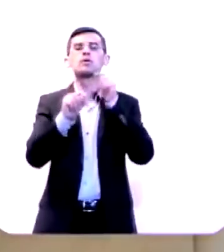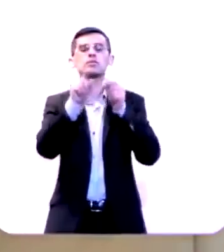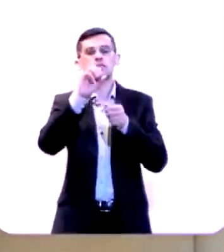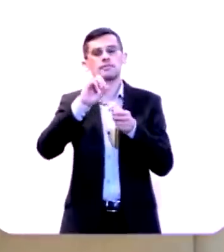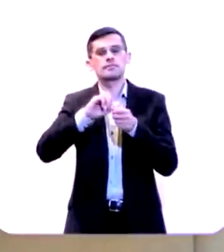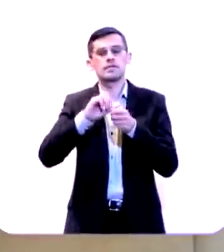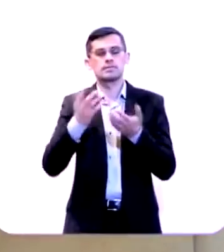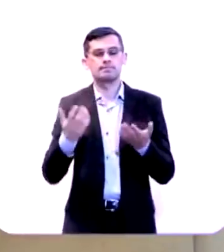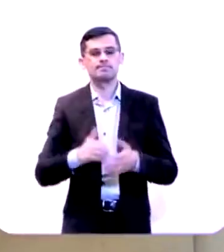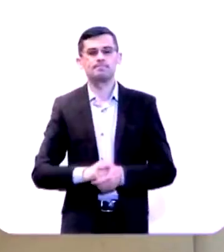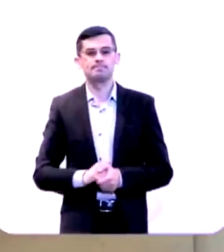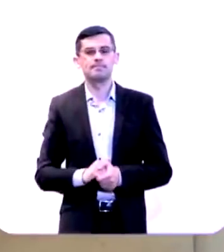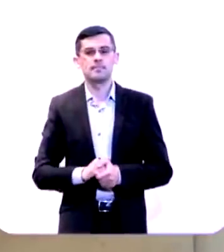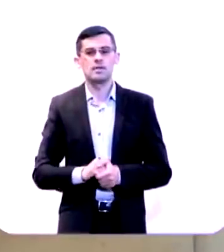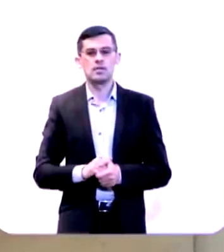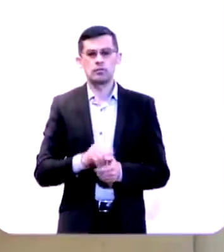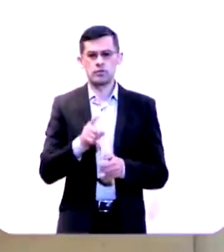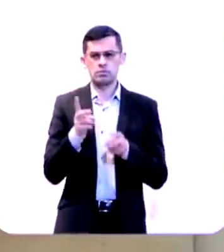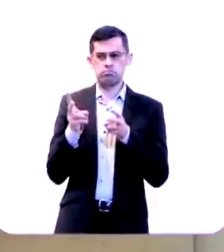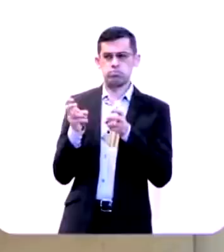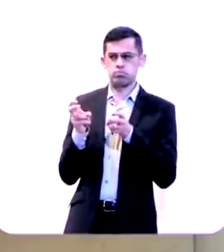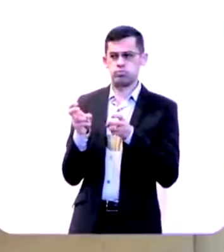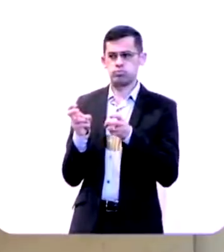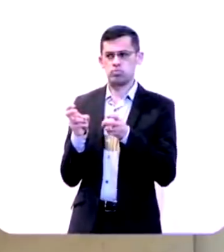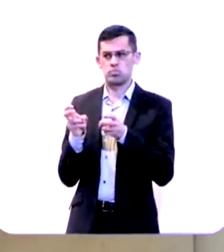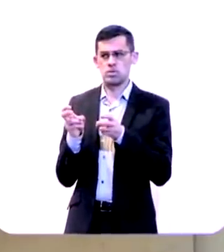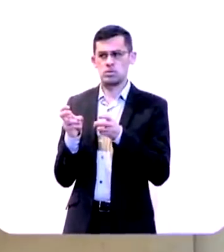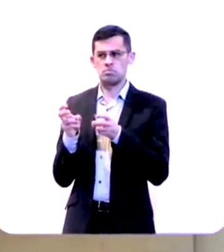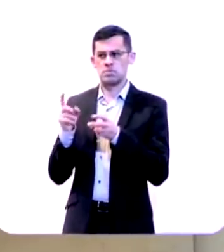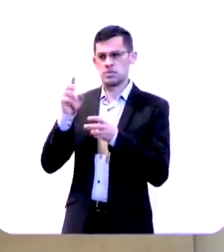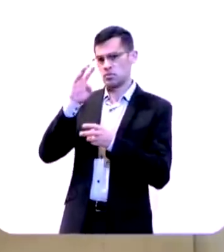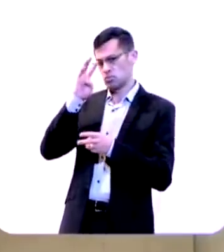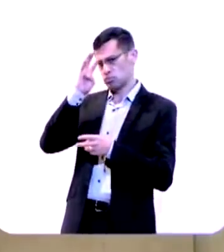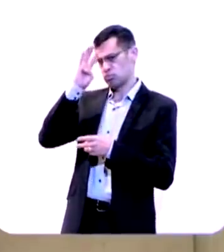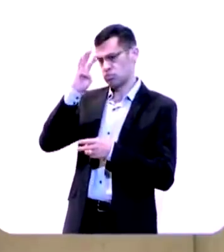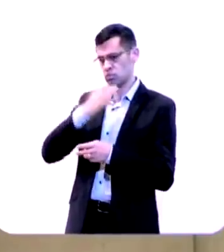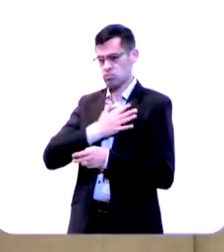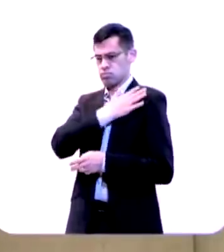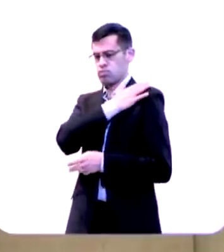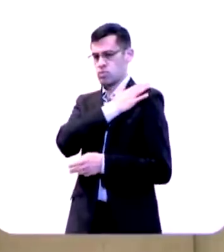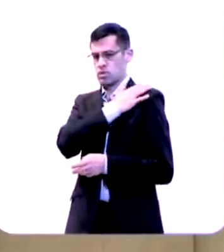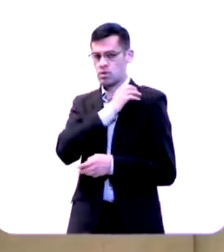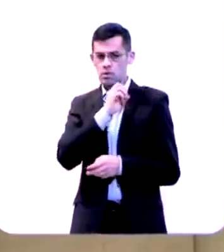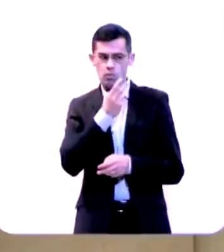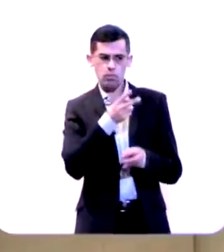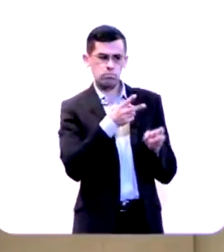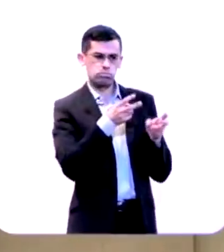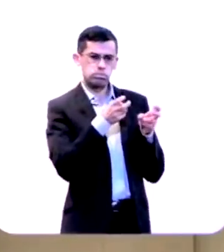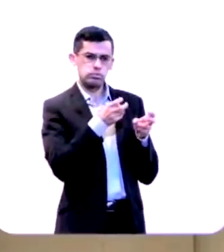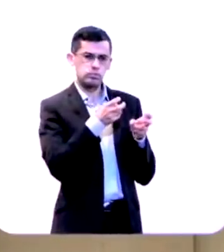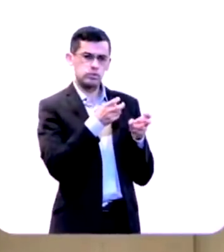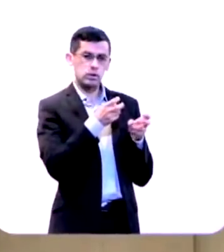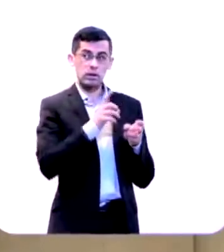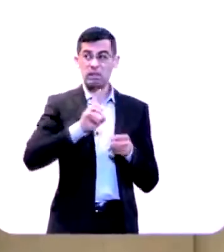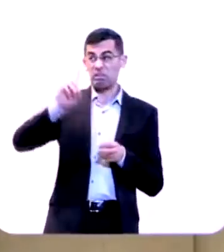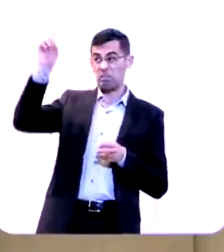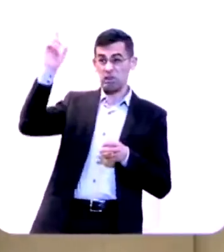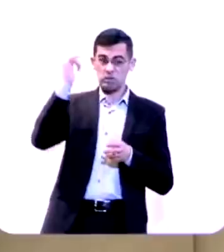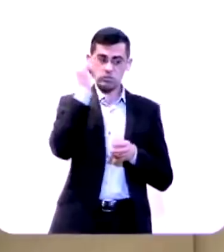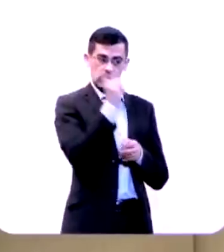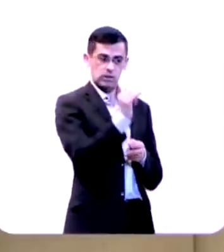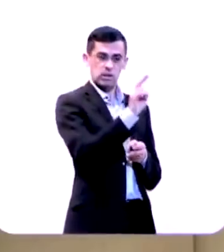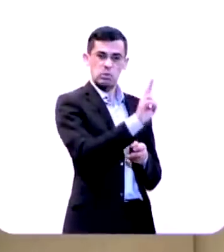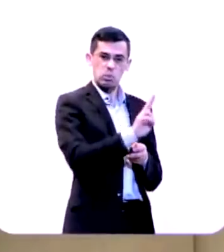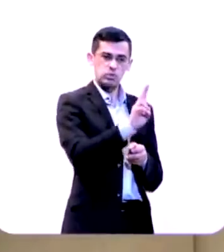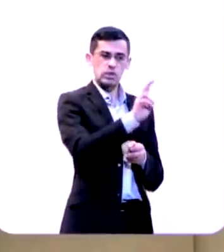faria você ouviria os seus generais ou você ouviria as palavras de Deus através